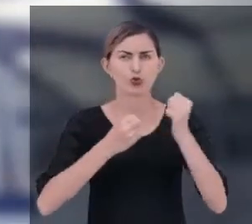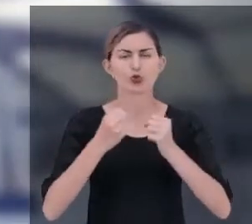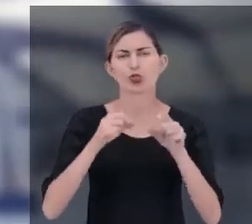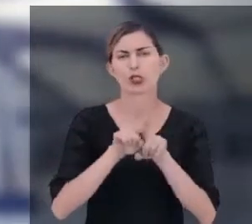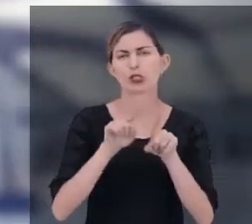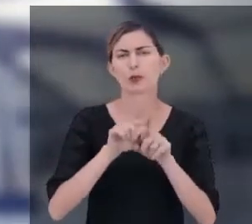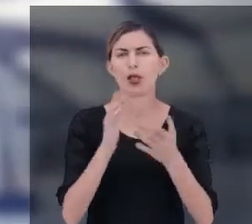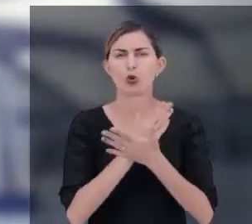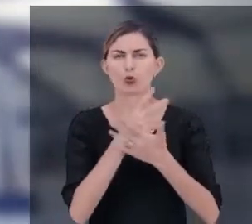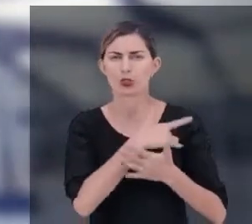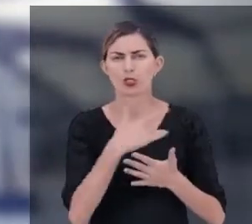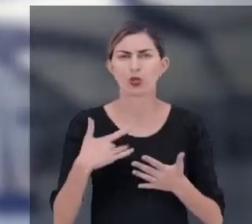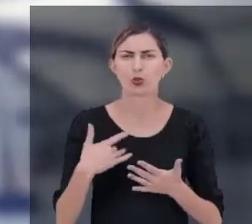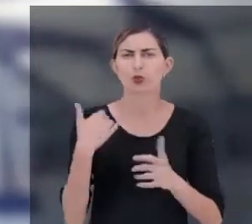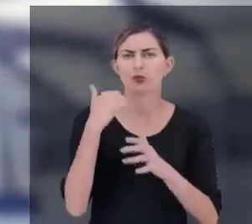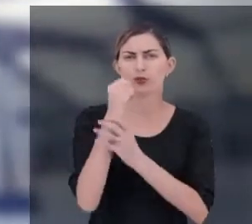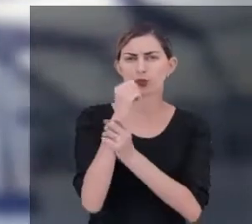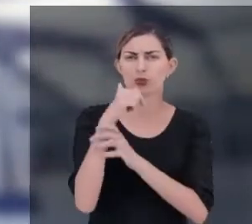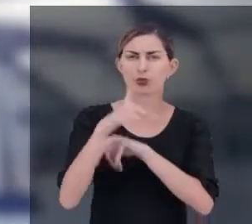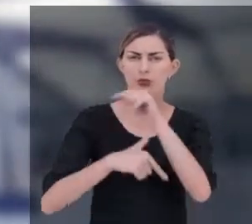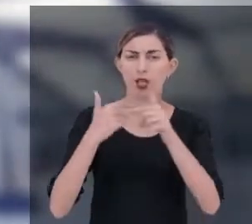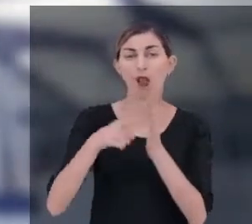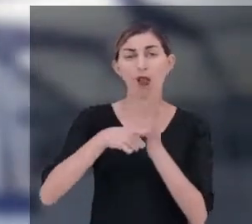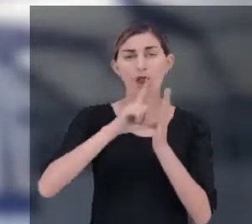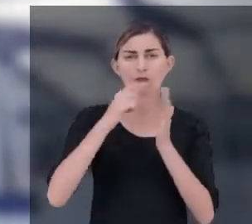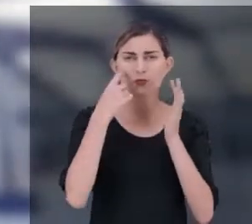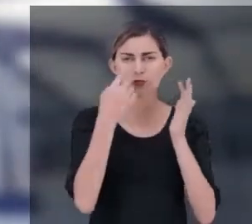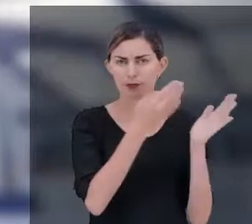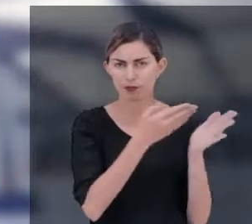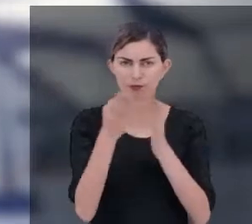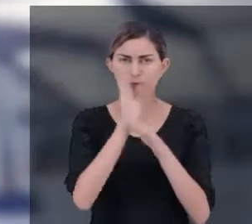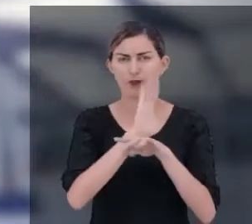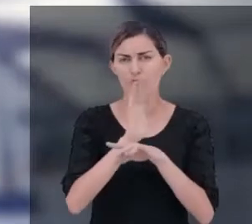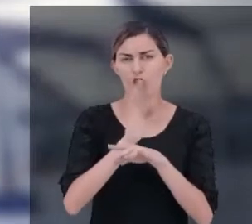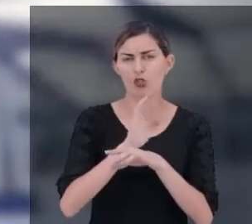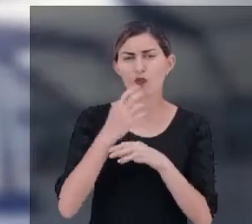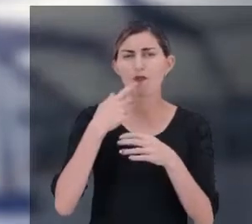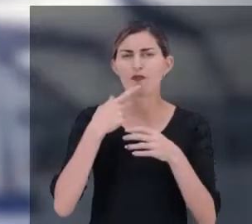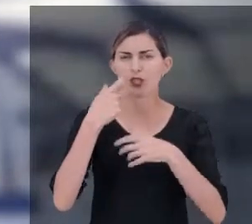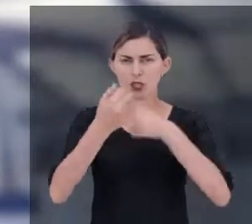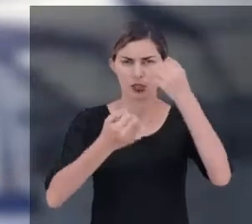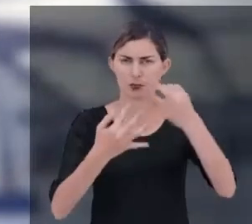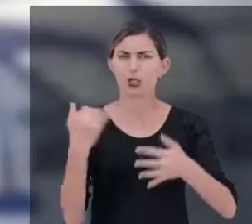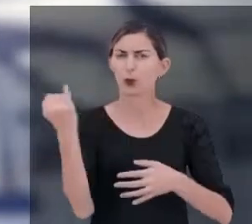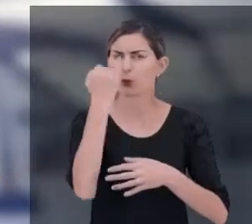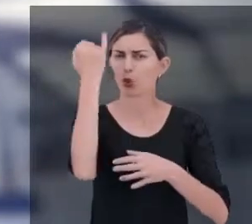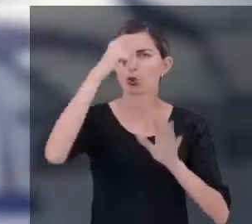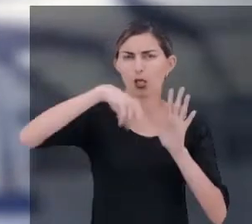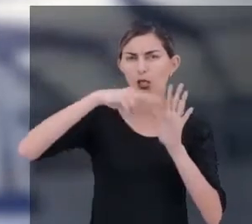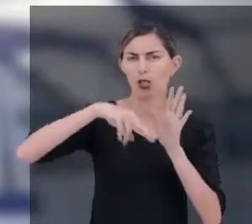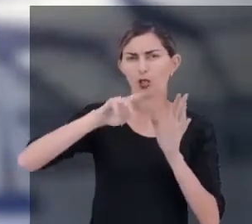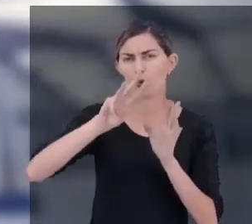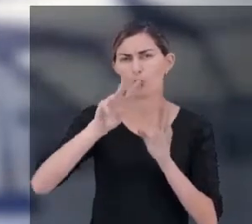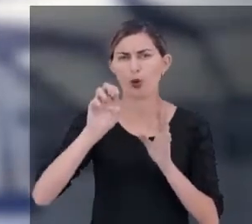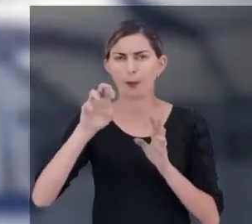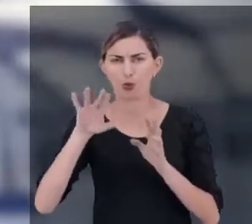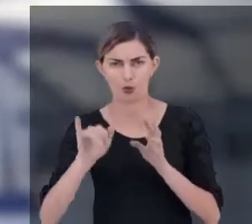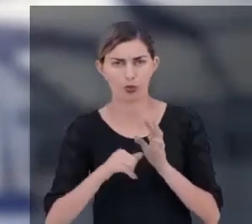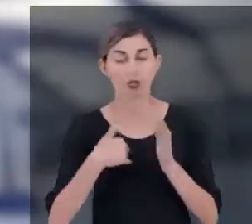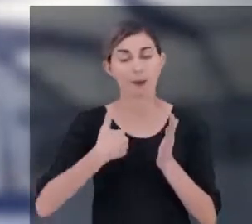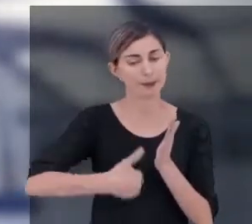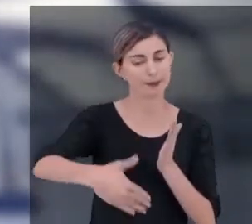dos procedimentos de saúde e segurança do trabalho. Antes de assistir o vídeo, vale ressaltar a importância da leitura do e-book.